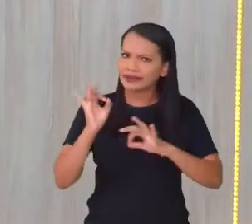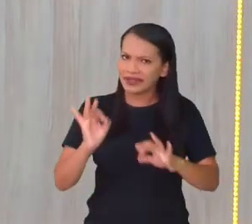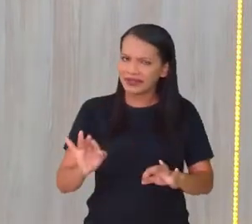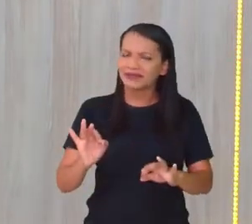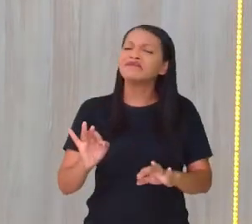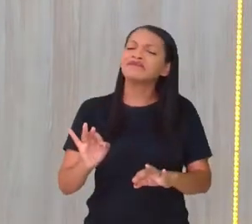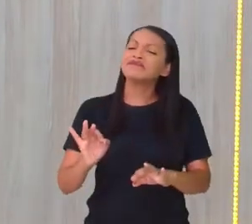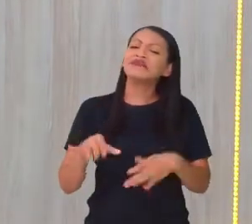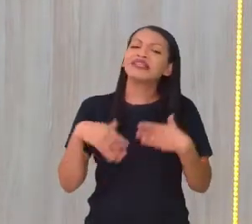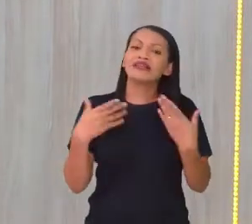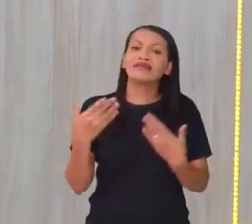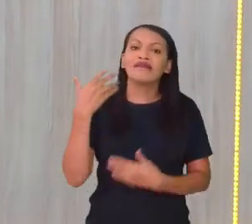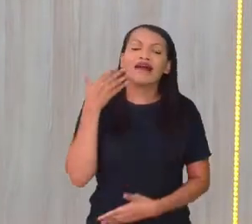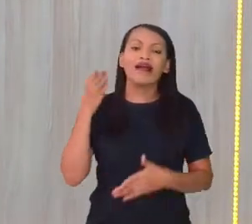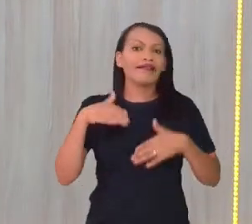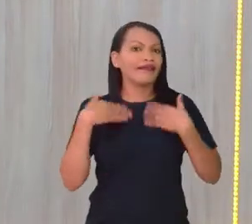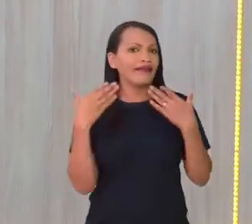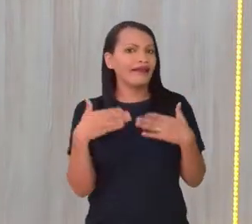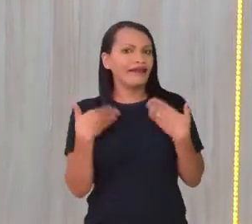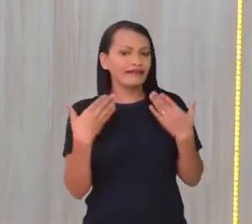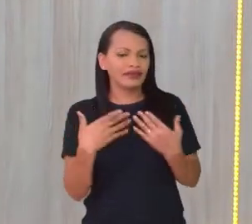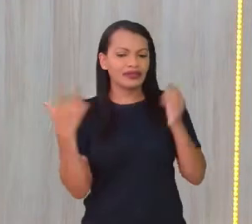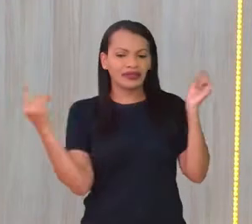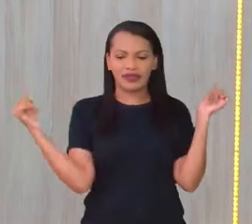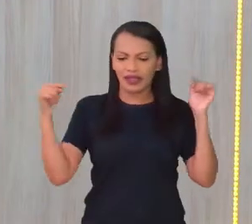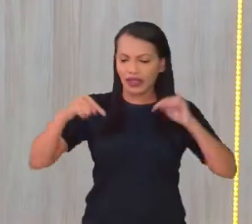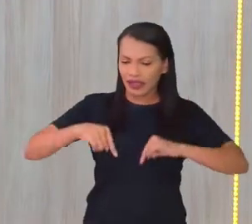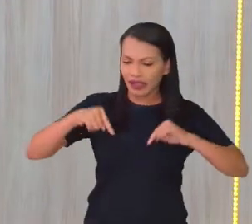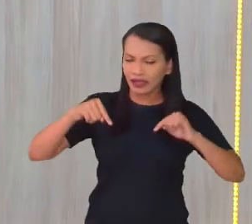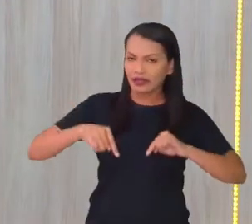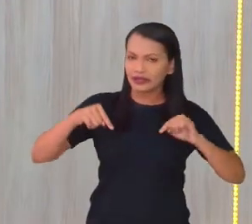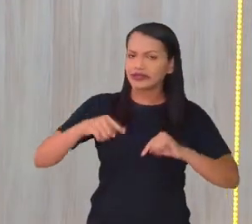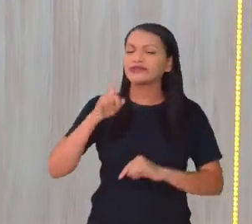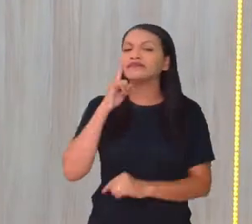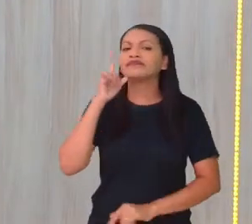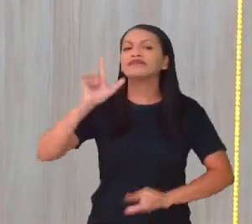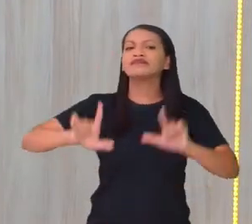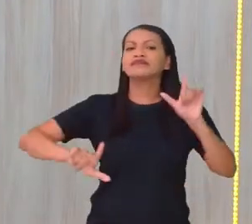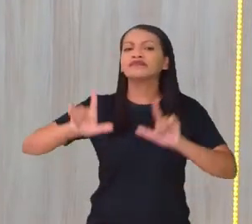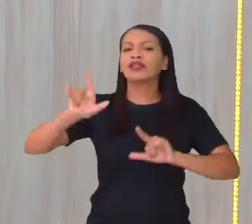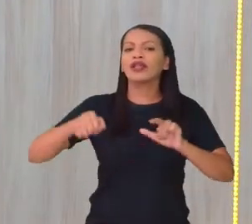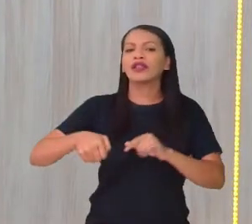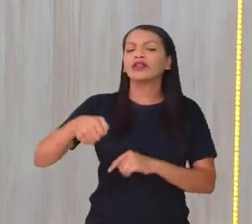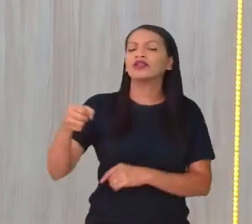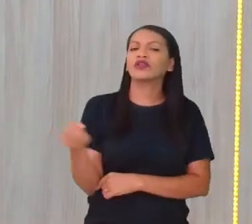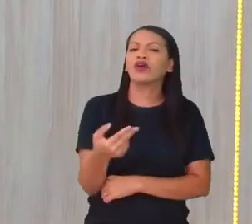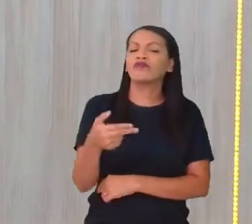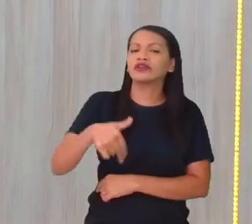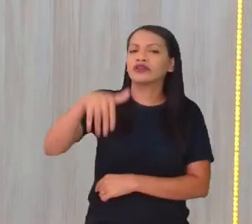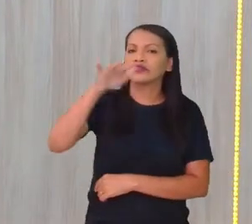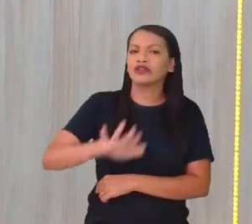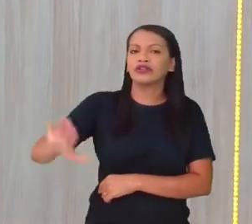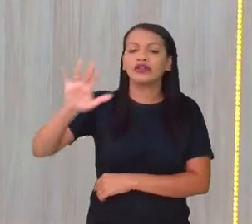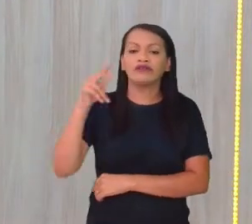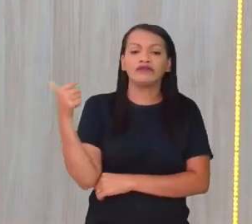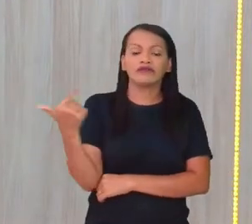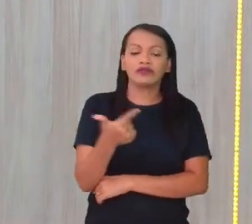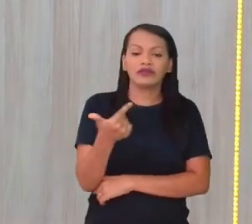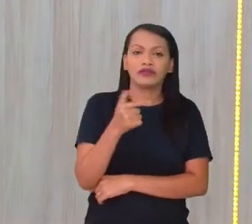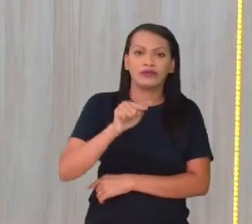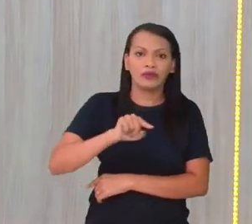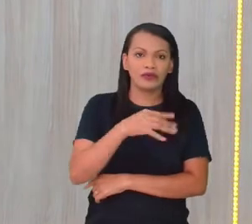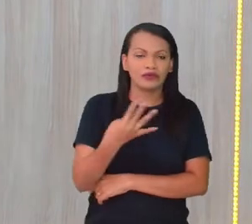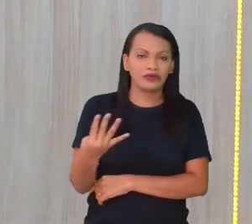alegria, vocês sabem, né? Está aqui na tela da TV Nova Nordeste, 22.4, passando aqui